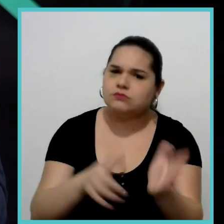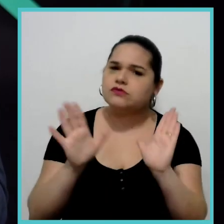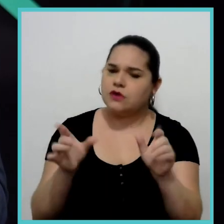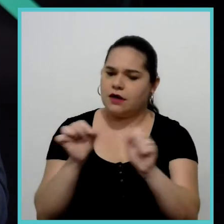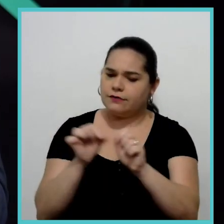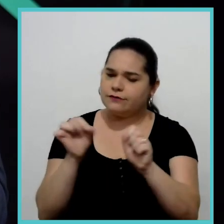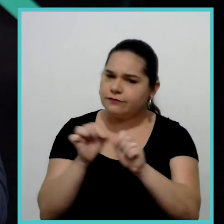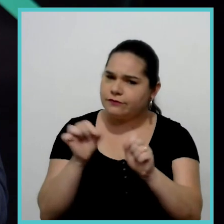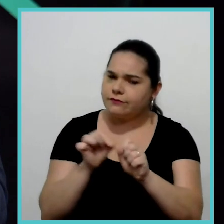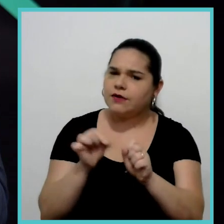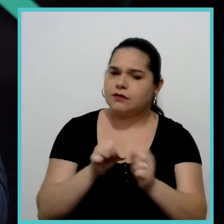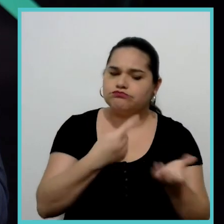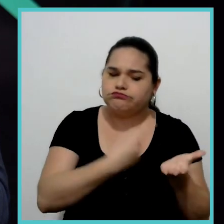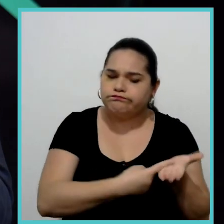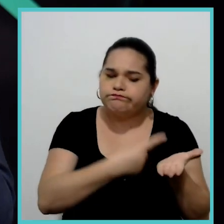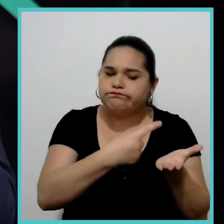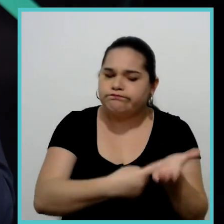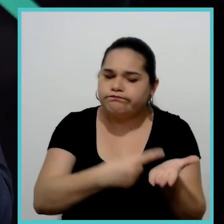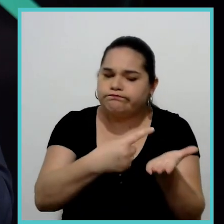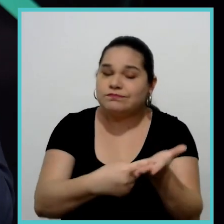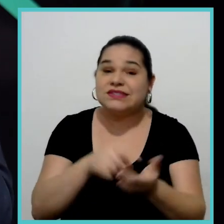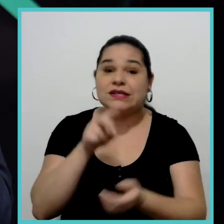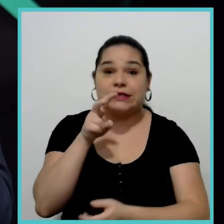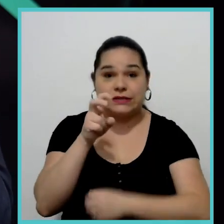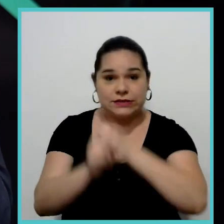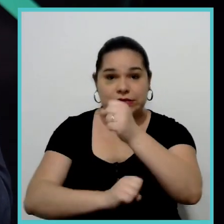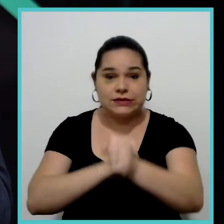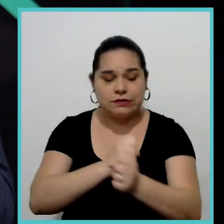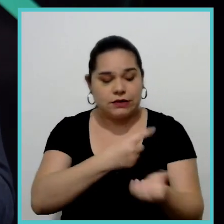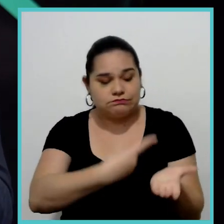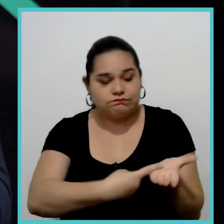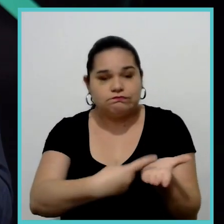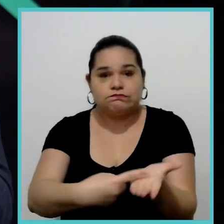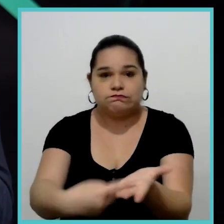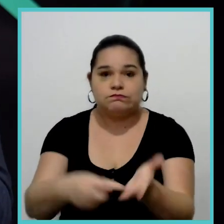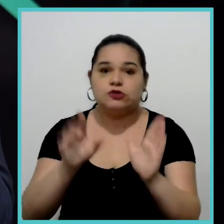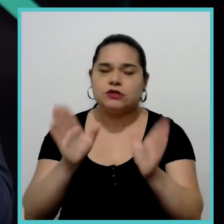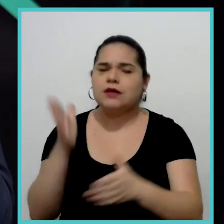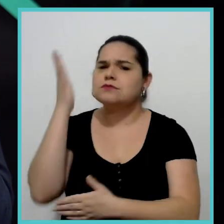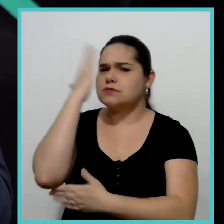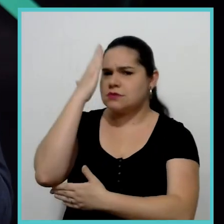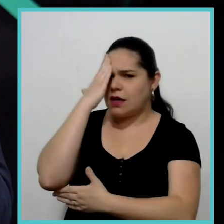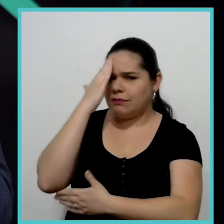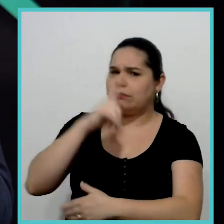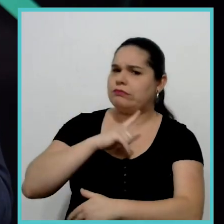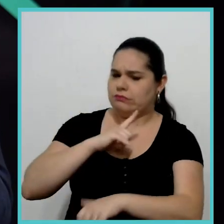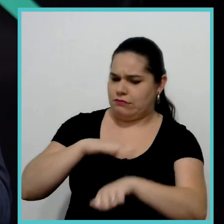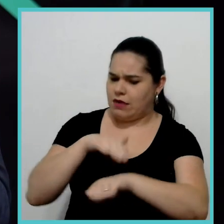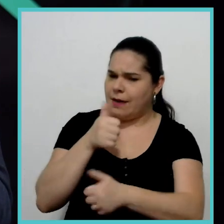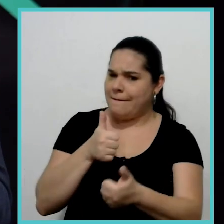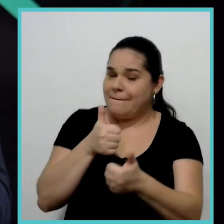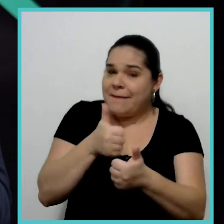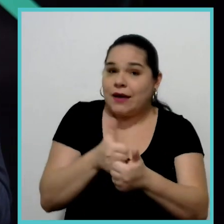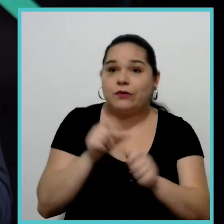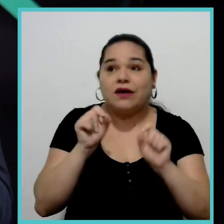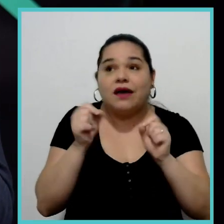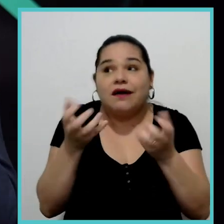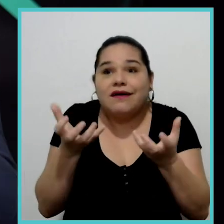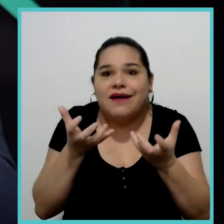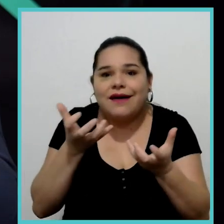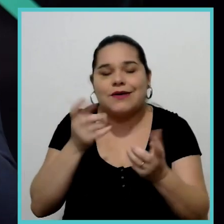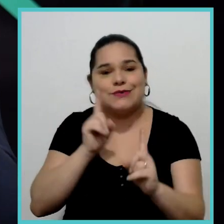colocados ao longo dos anos, desses 5 anos, a gente sabe que a gente já fica mais perto do